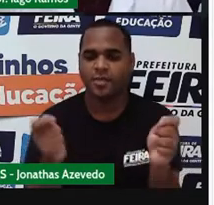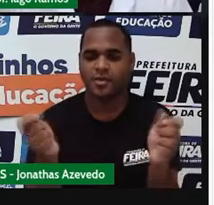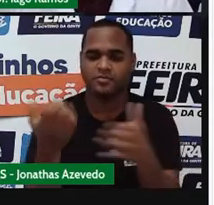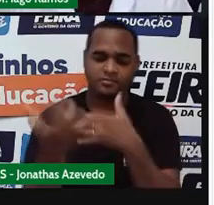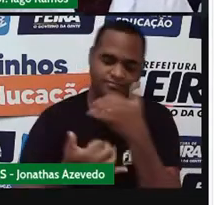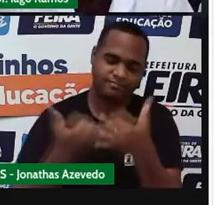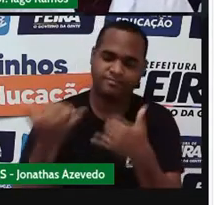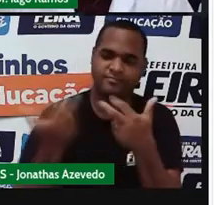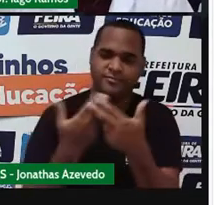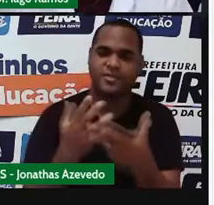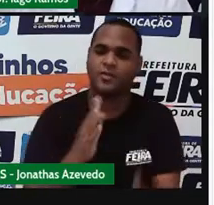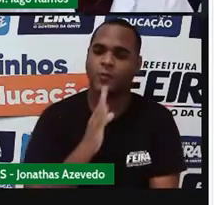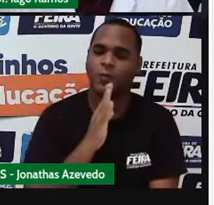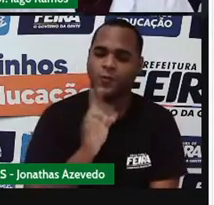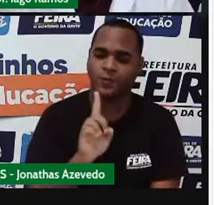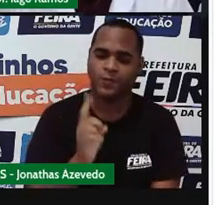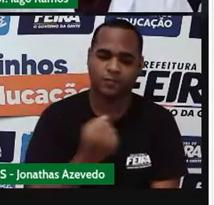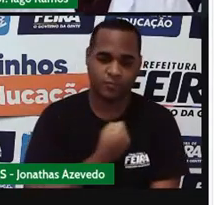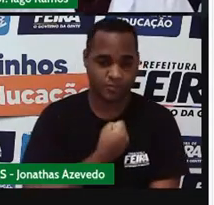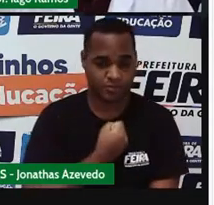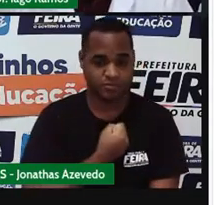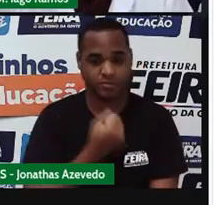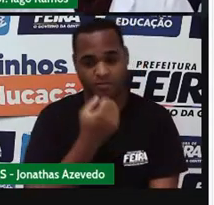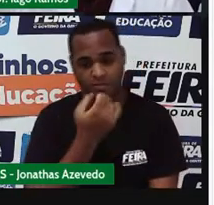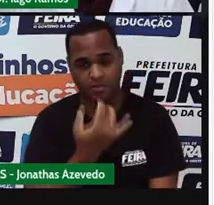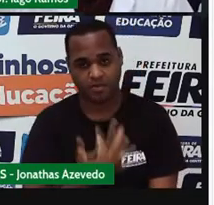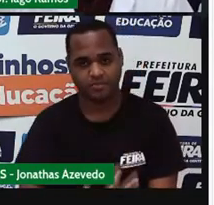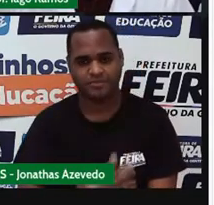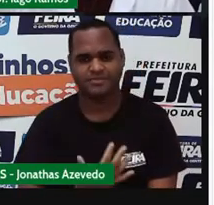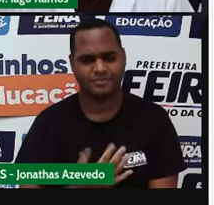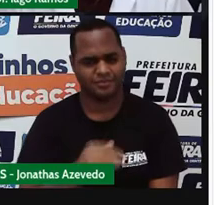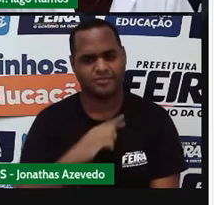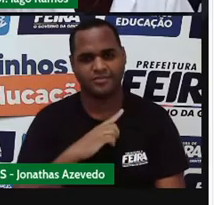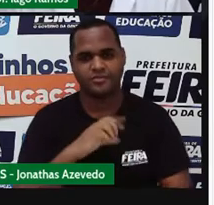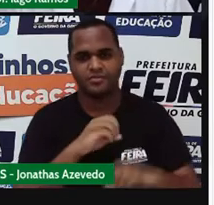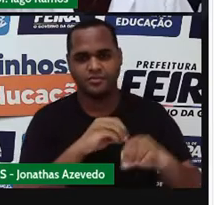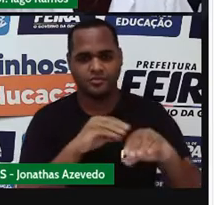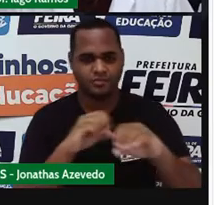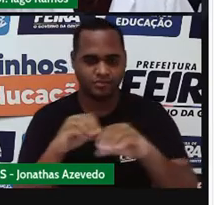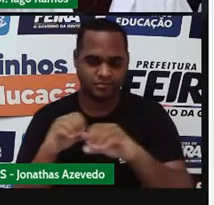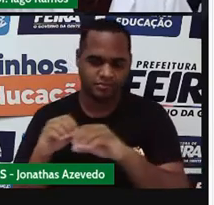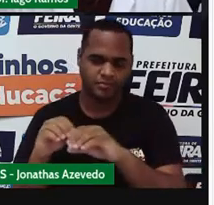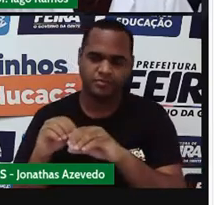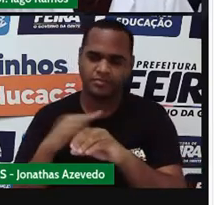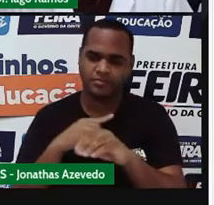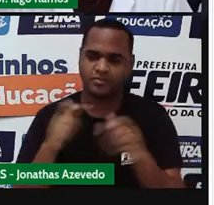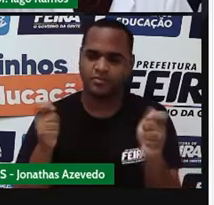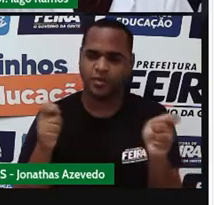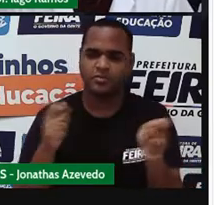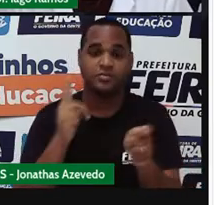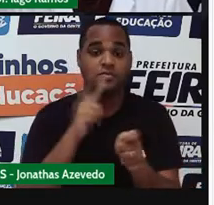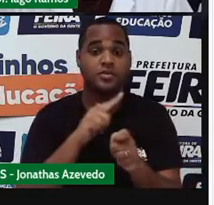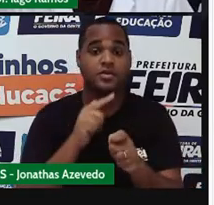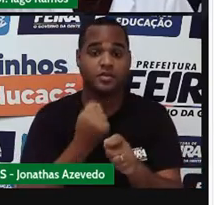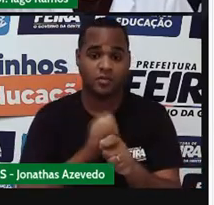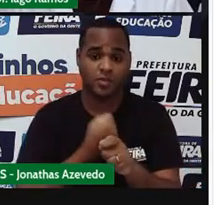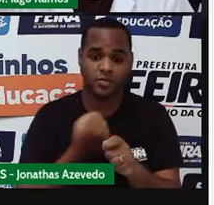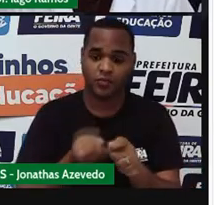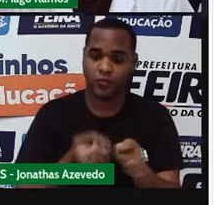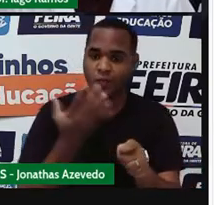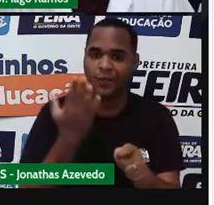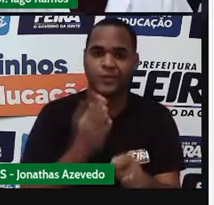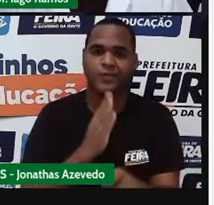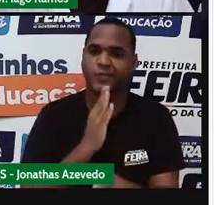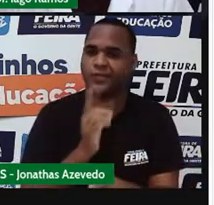desconhecidos, né? A gente teve uma aula que falava sobre isso, sobre quantidades desconhecidas,